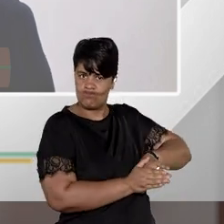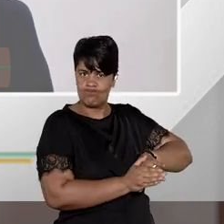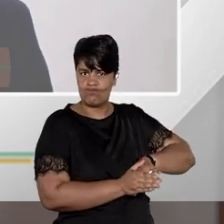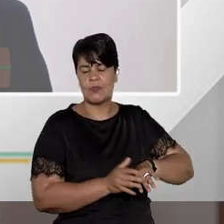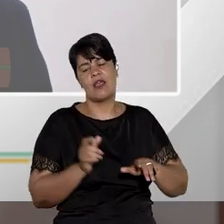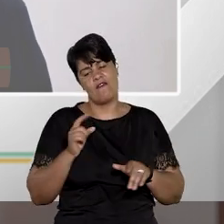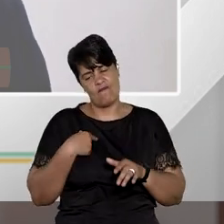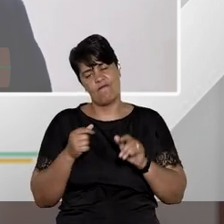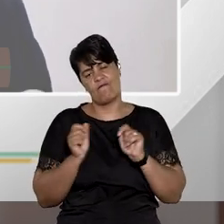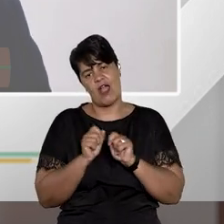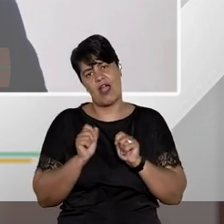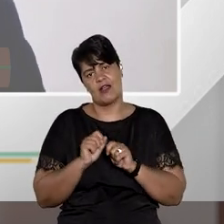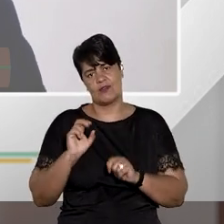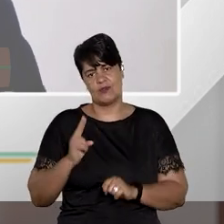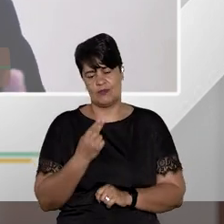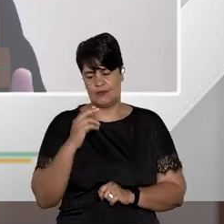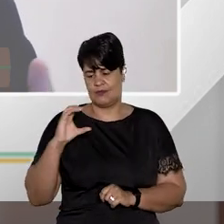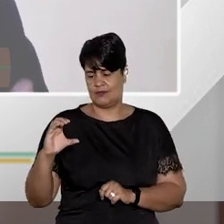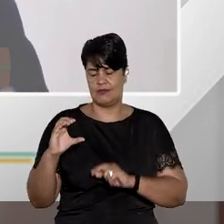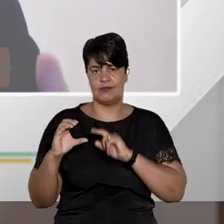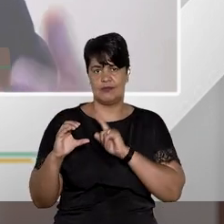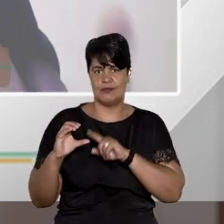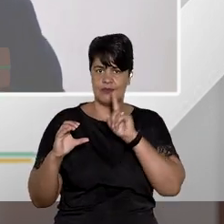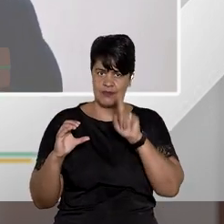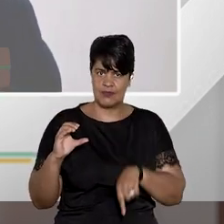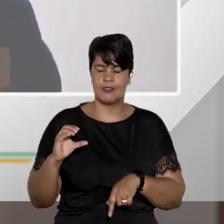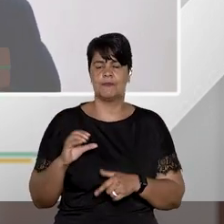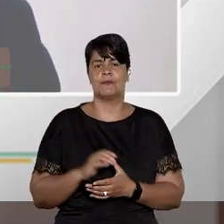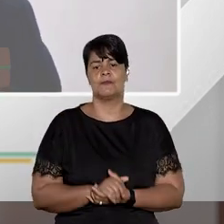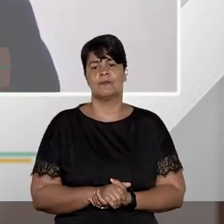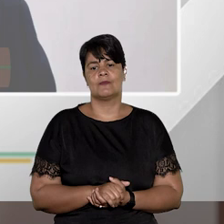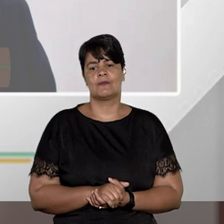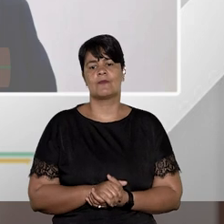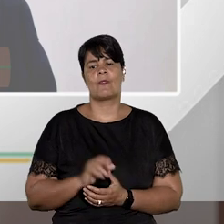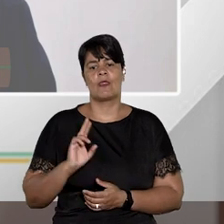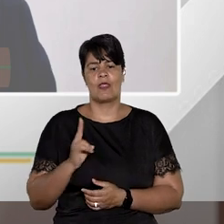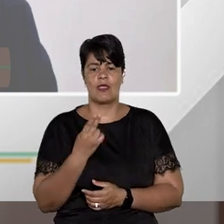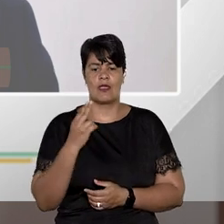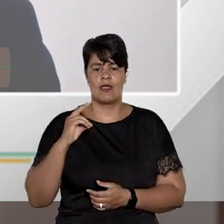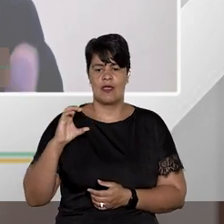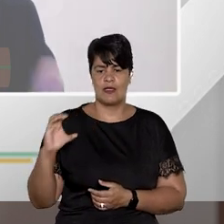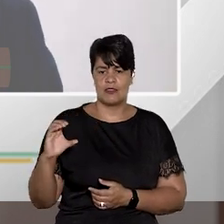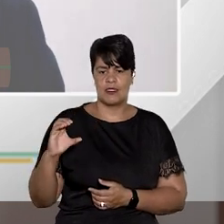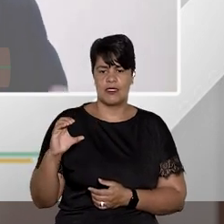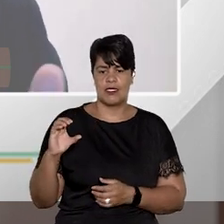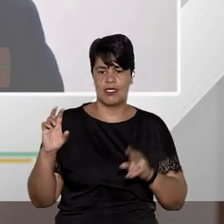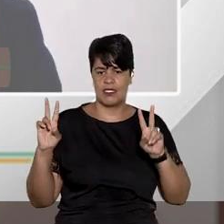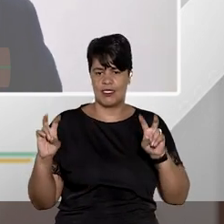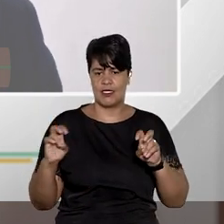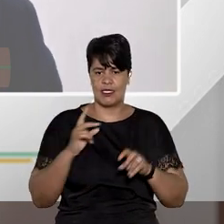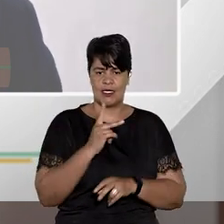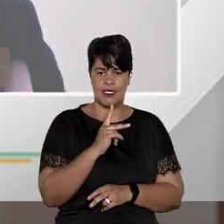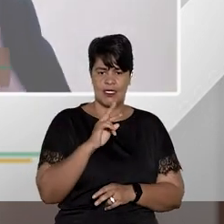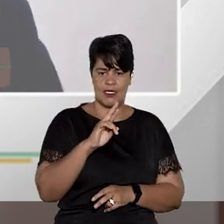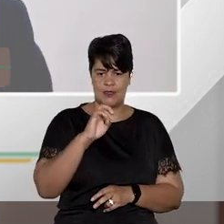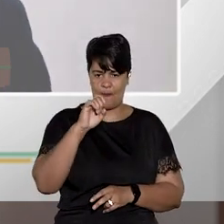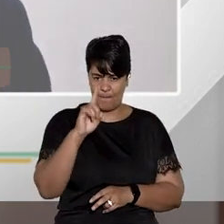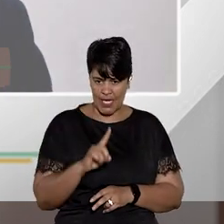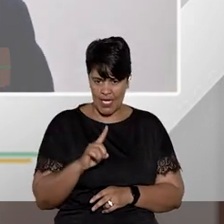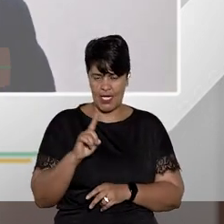o eu faço? nesse caso eu vou usar um habeas corpus profilático vou usar um habeas corpus eu chamaria de pré